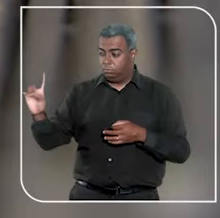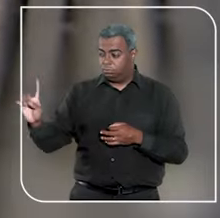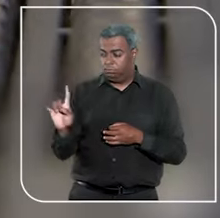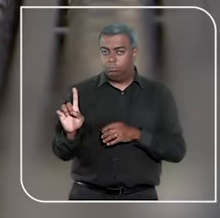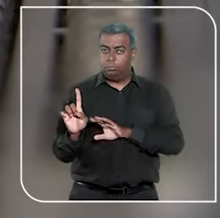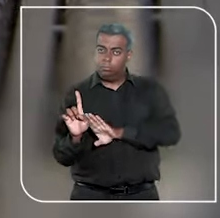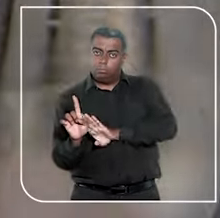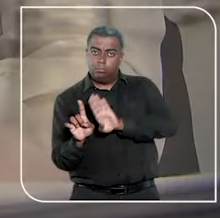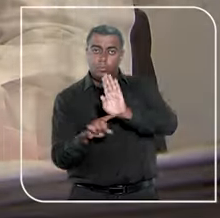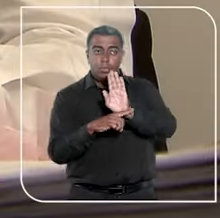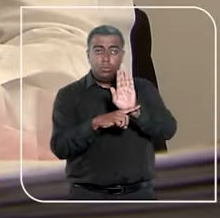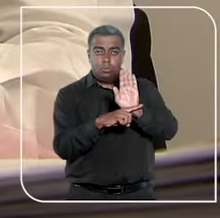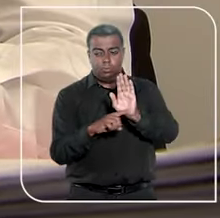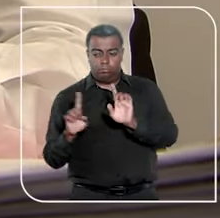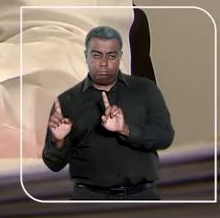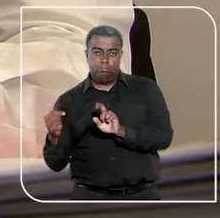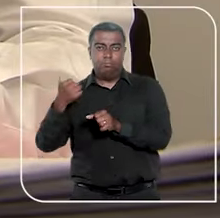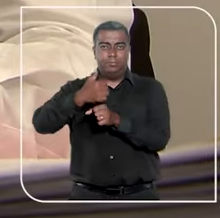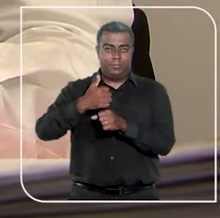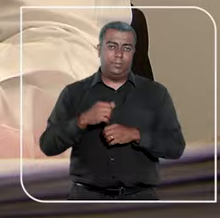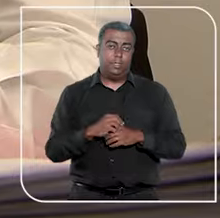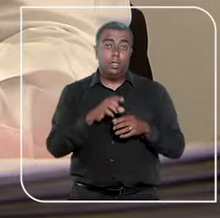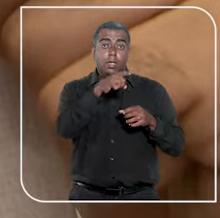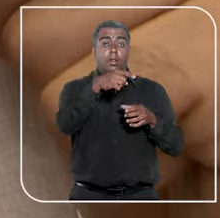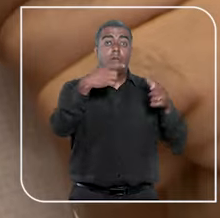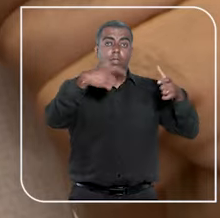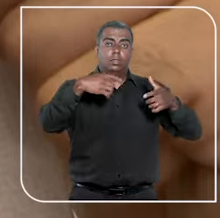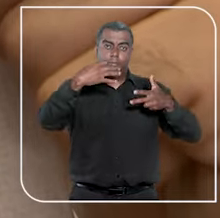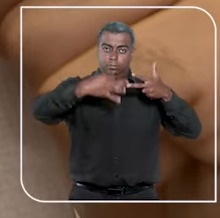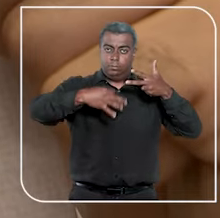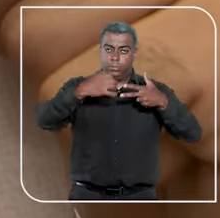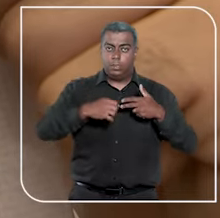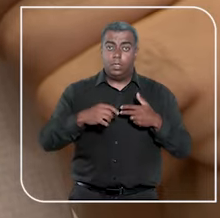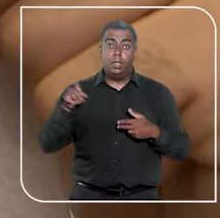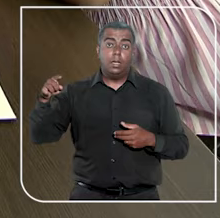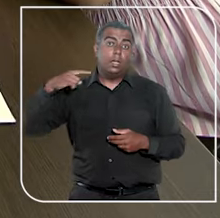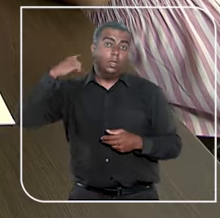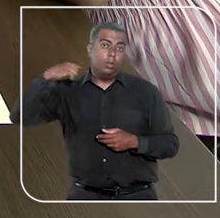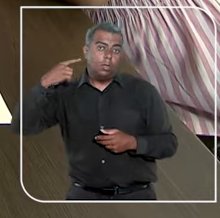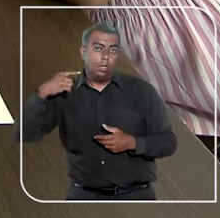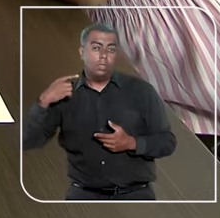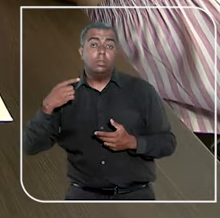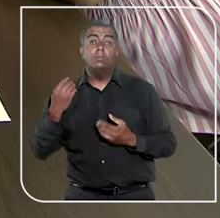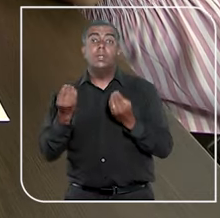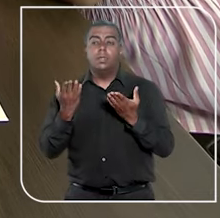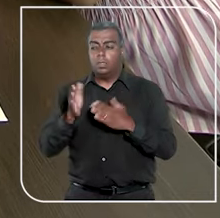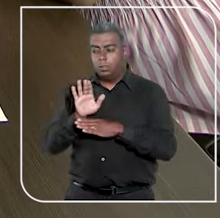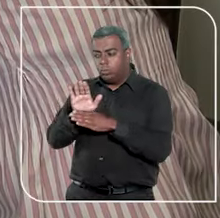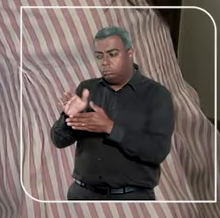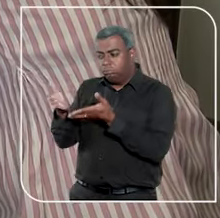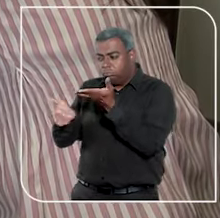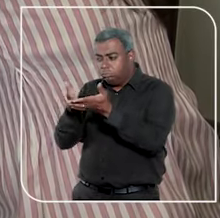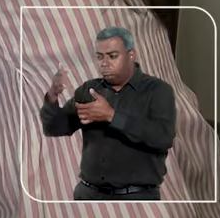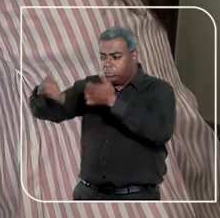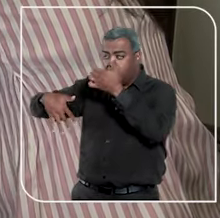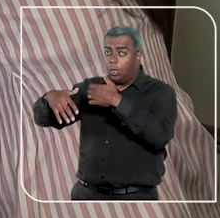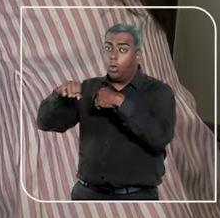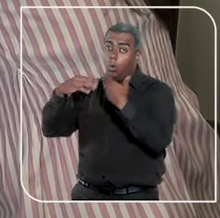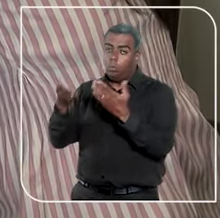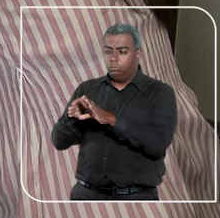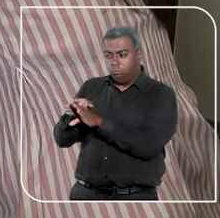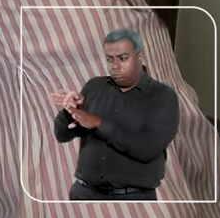perante o poder judiciário. É função também do advogado ou da advogada prestar consultoria ou